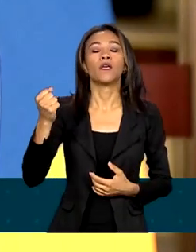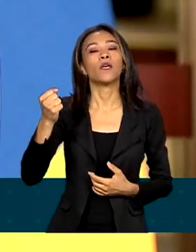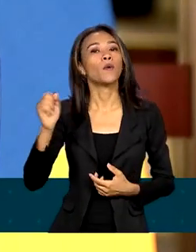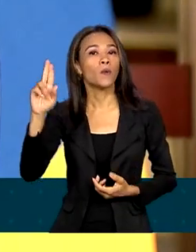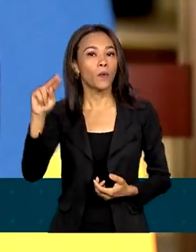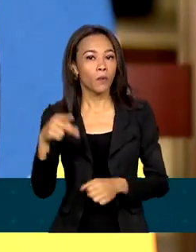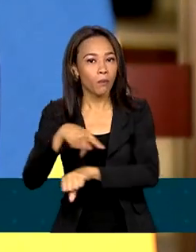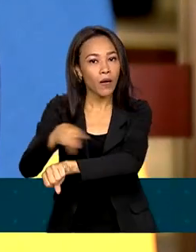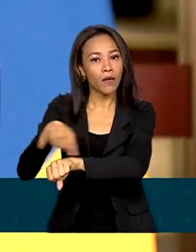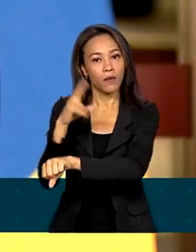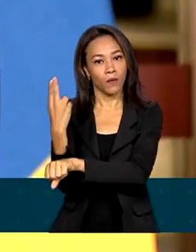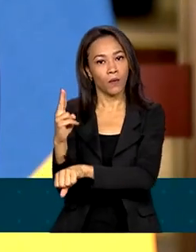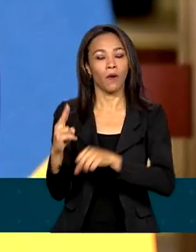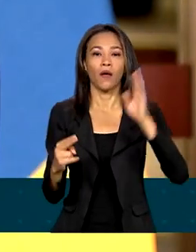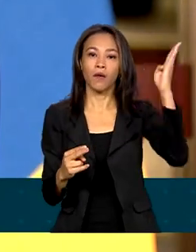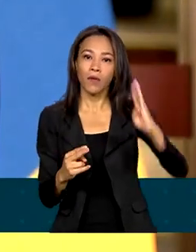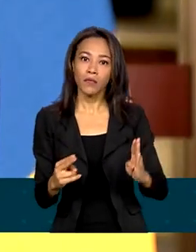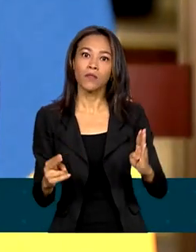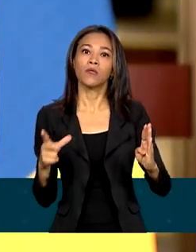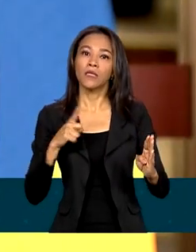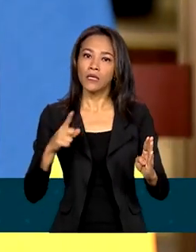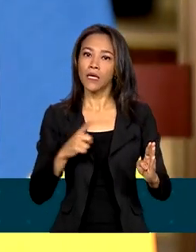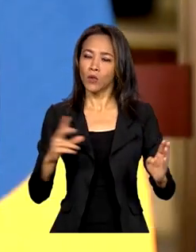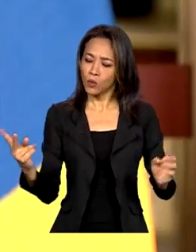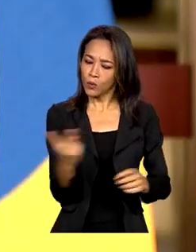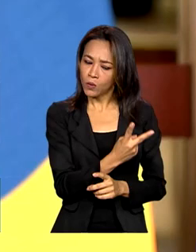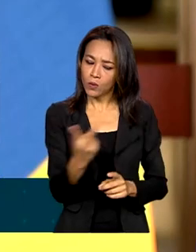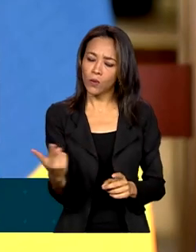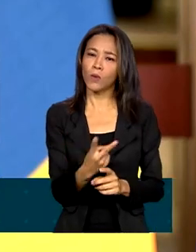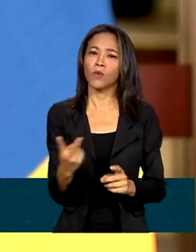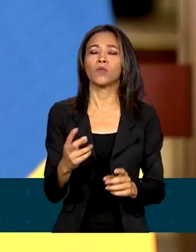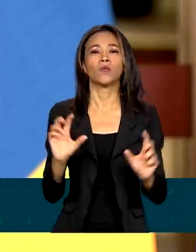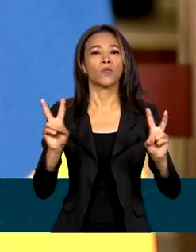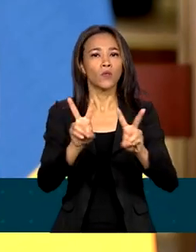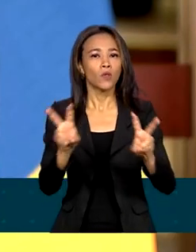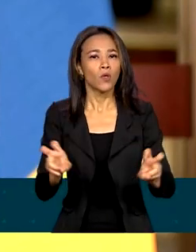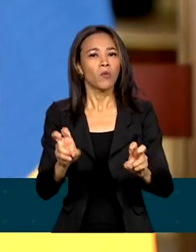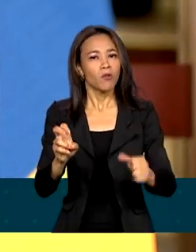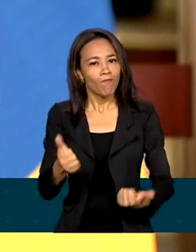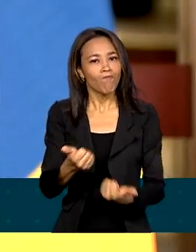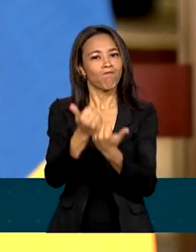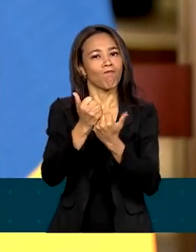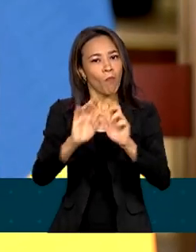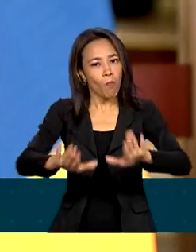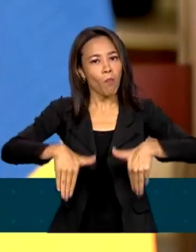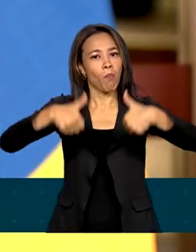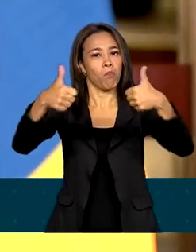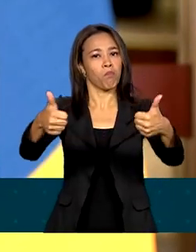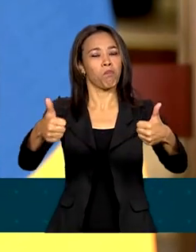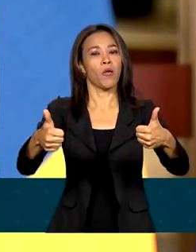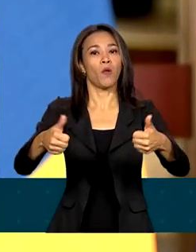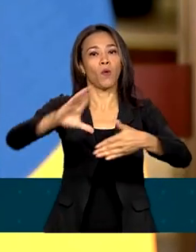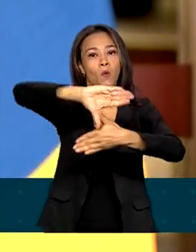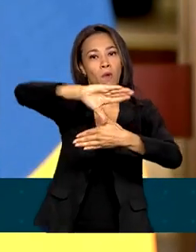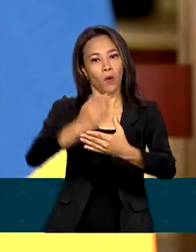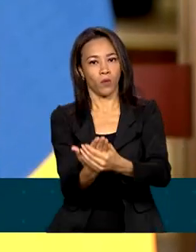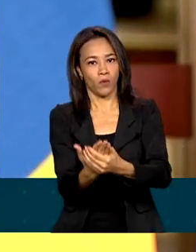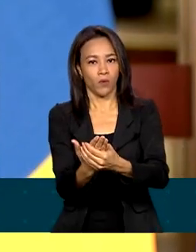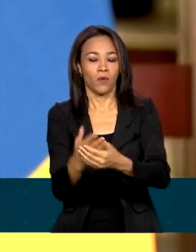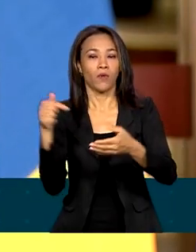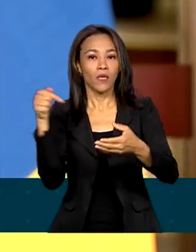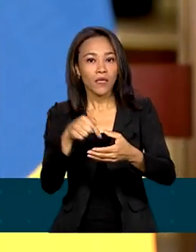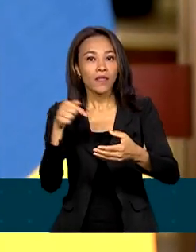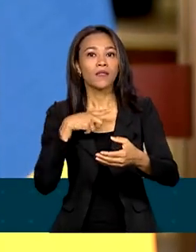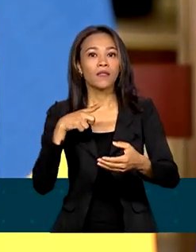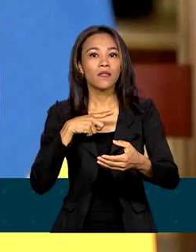impulsionar o atual processo de modernização do Mercosul. Precisamos de um Mercosul que beneficie